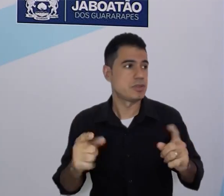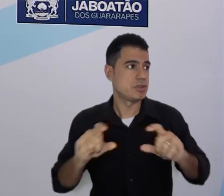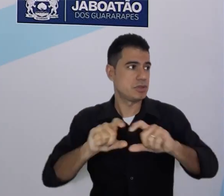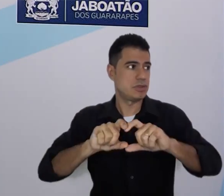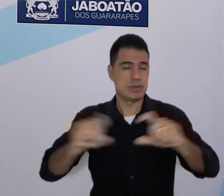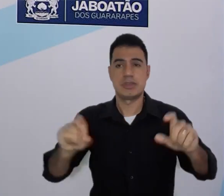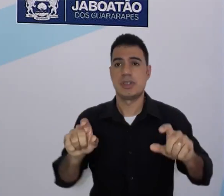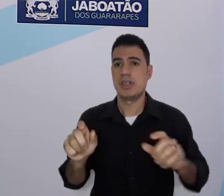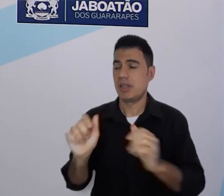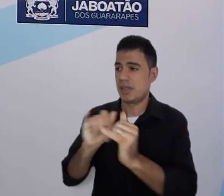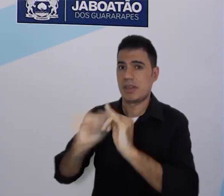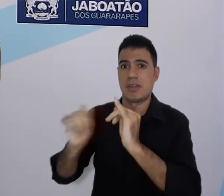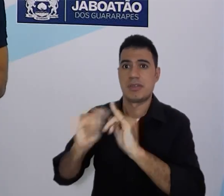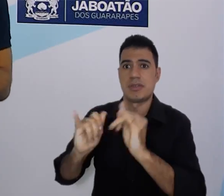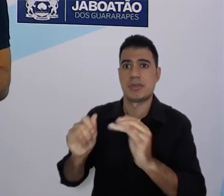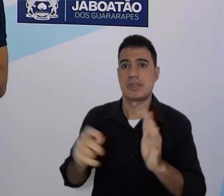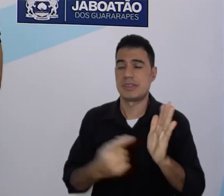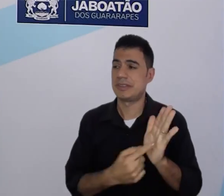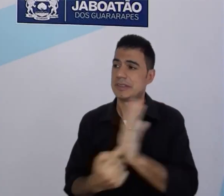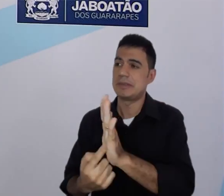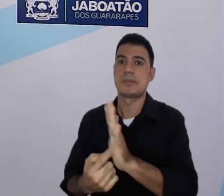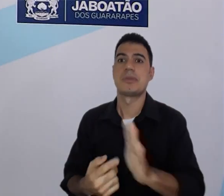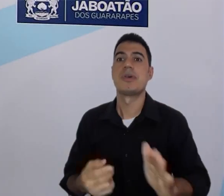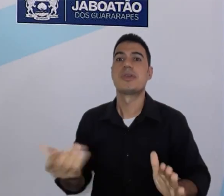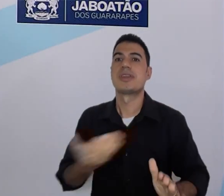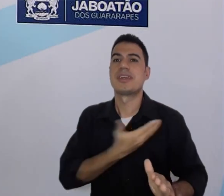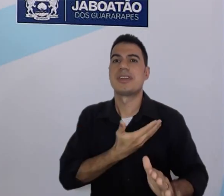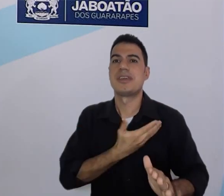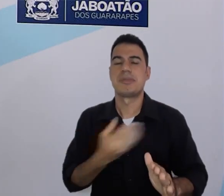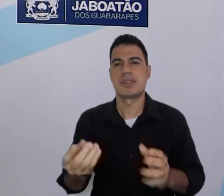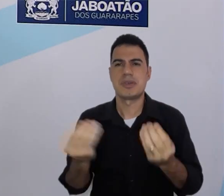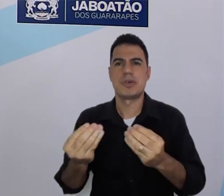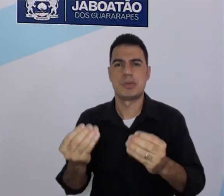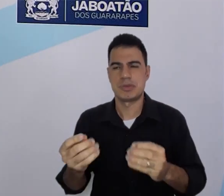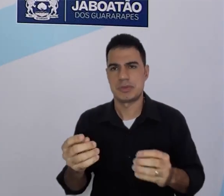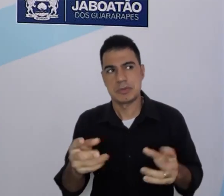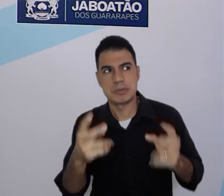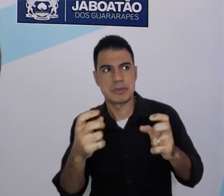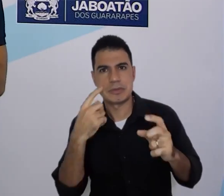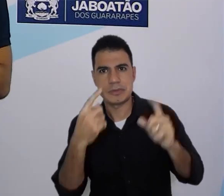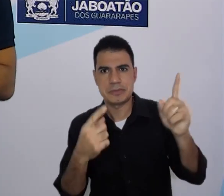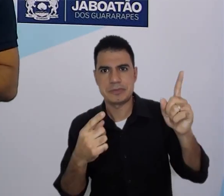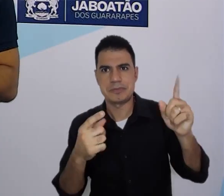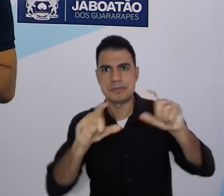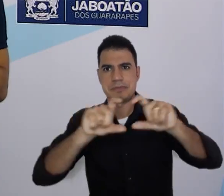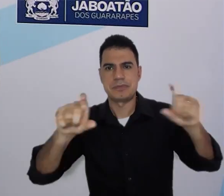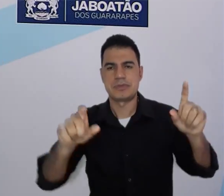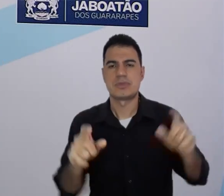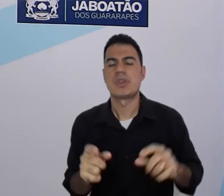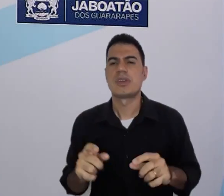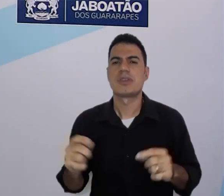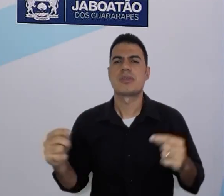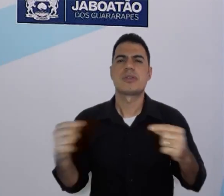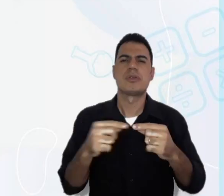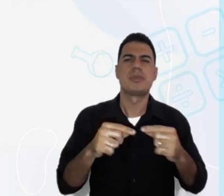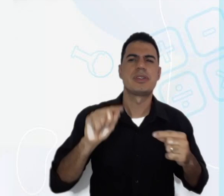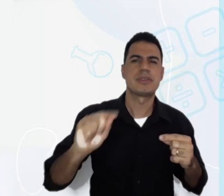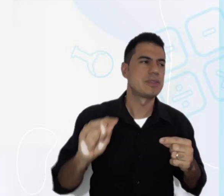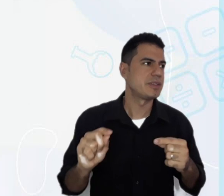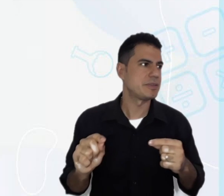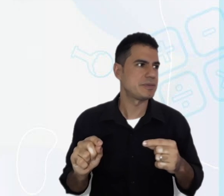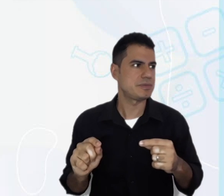são as informações que eu tenho de Shun. Shun de Andromeda. Thirteen, Japan. Ou seja, name, Shun.